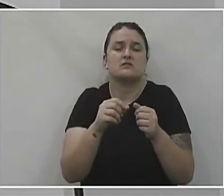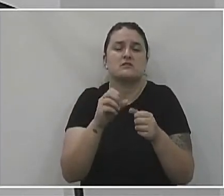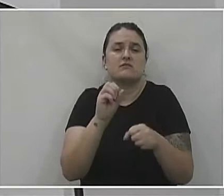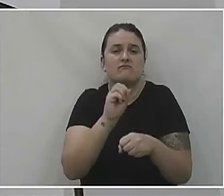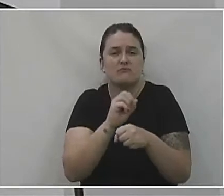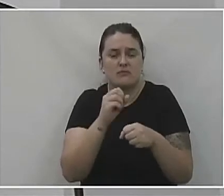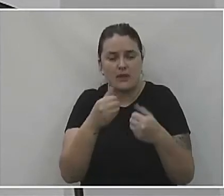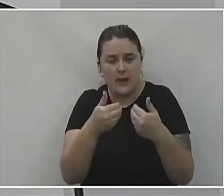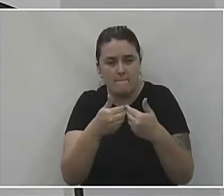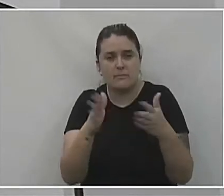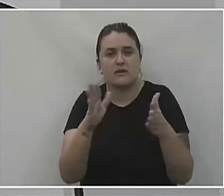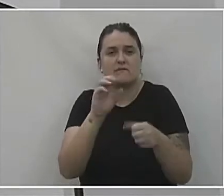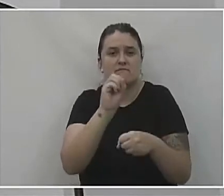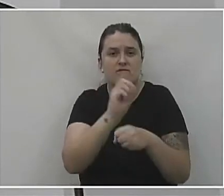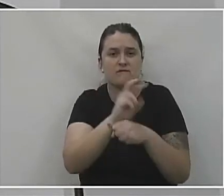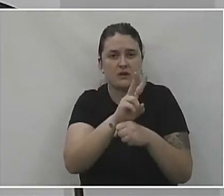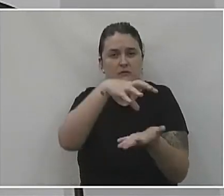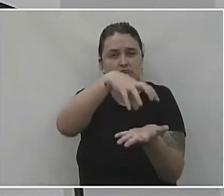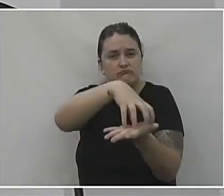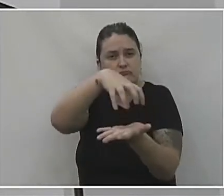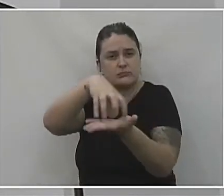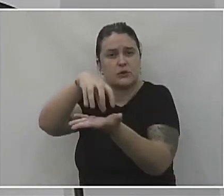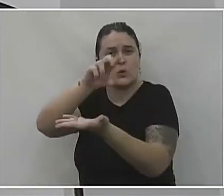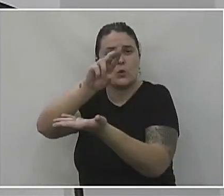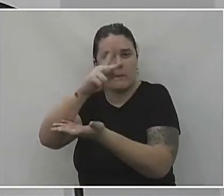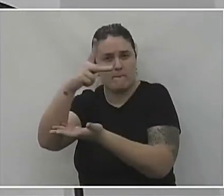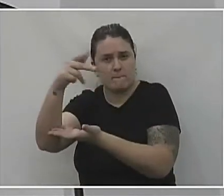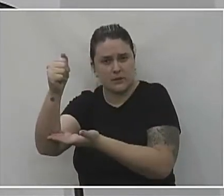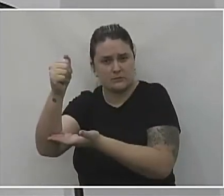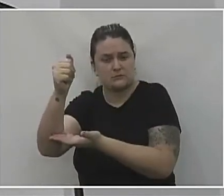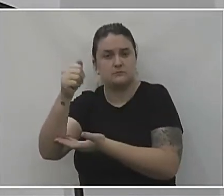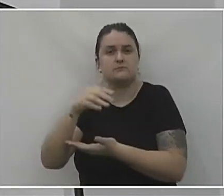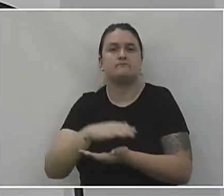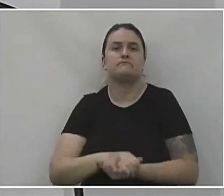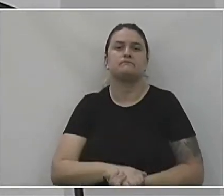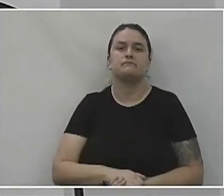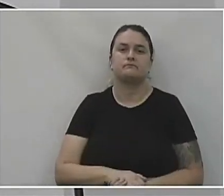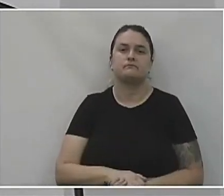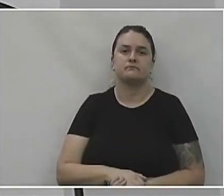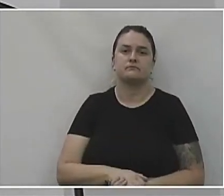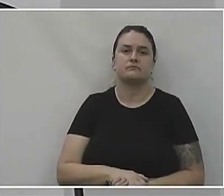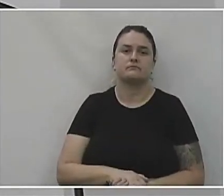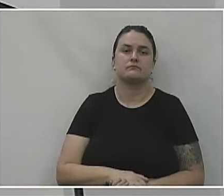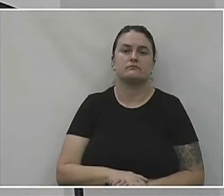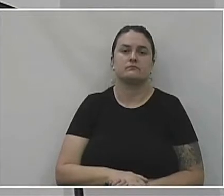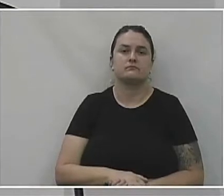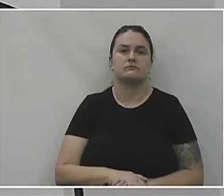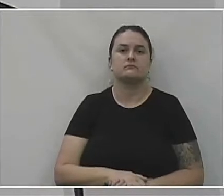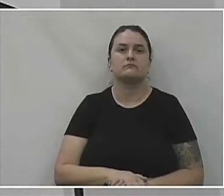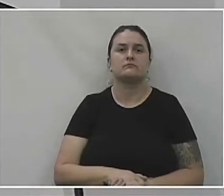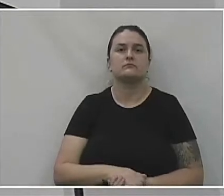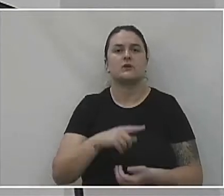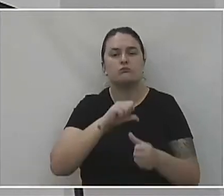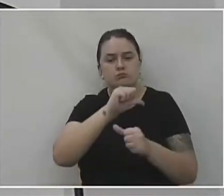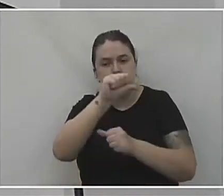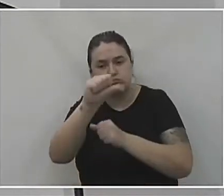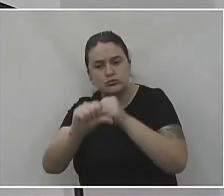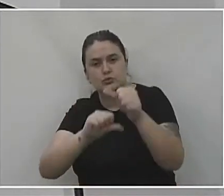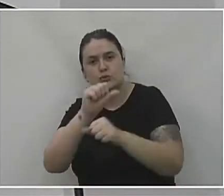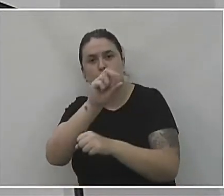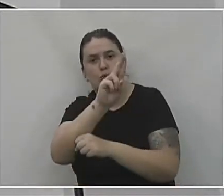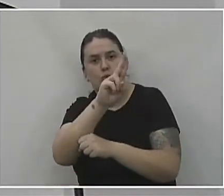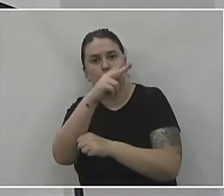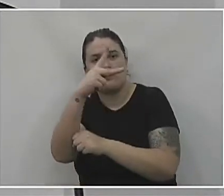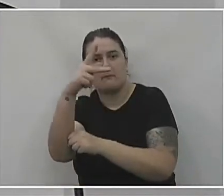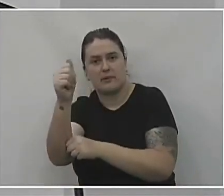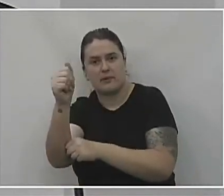ainda, para que não morressem mais pessoas ainda, para que não fossem atendidos num corredor do hospital. Então, nós transformamos a UPA num